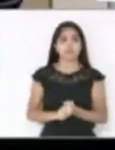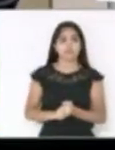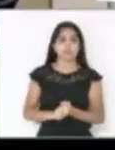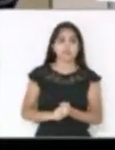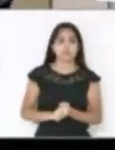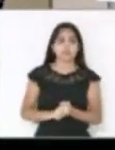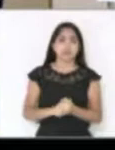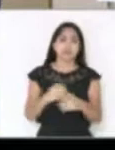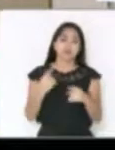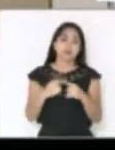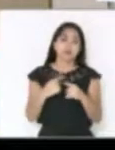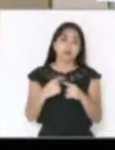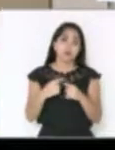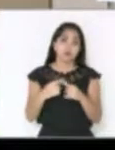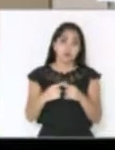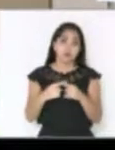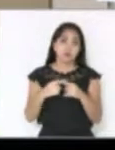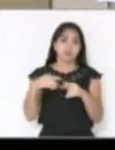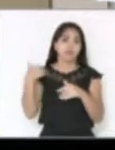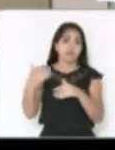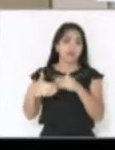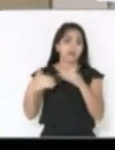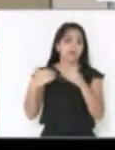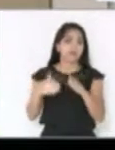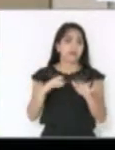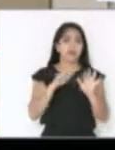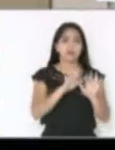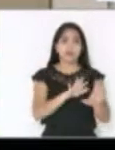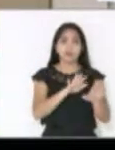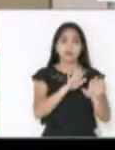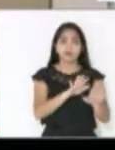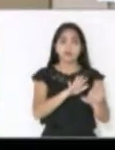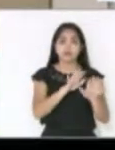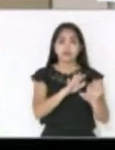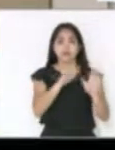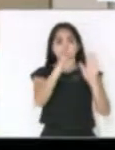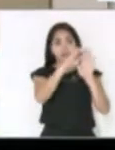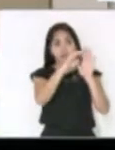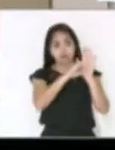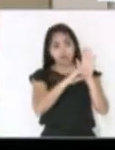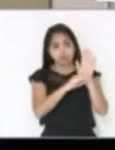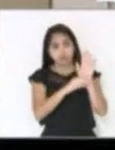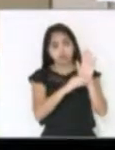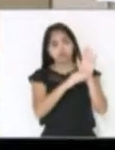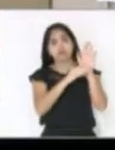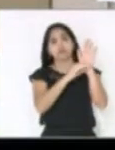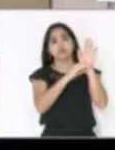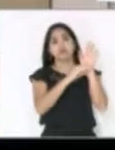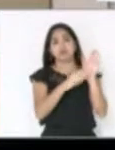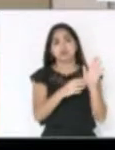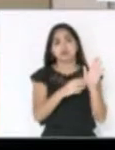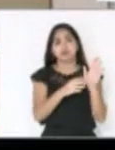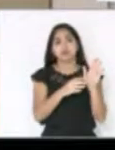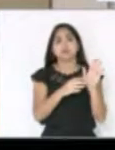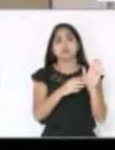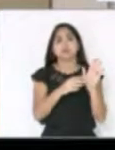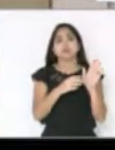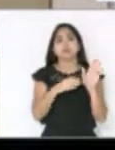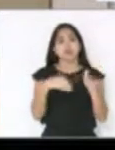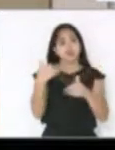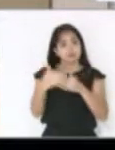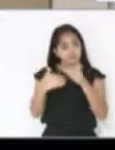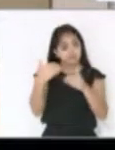até porque quanto mais deixarmos a pauta sobrecarregada, tanto mais nós vamos avançar o dezembro de